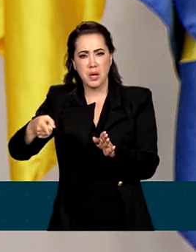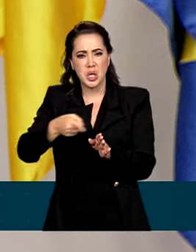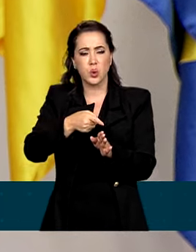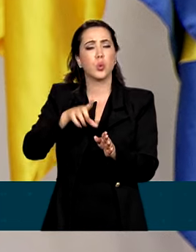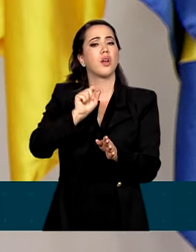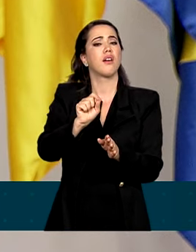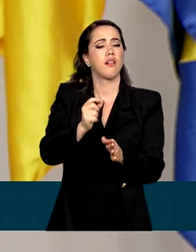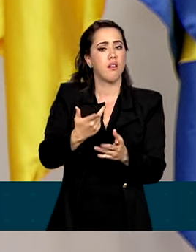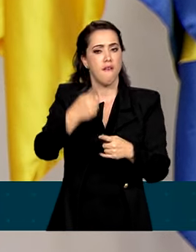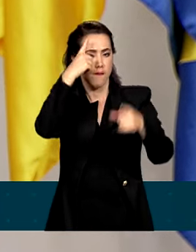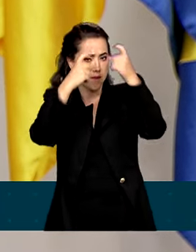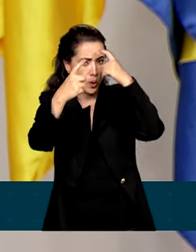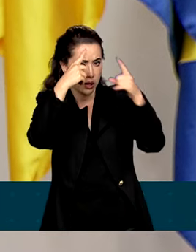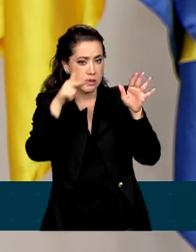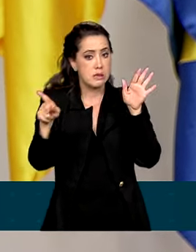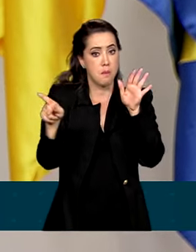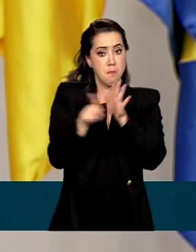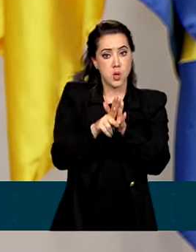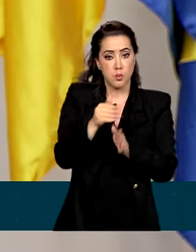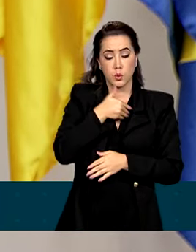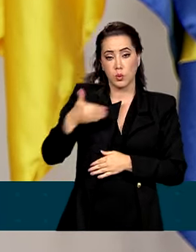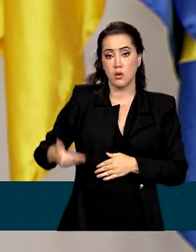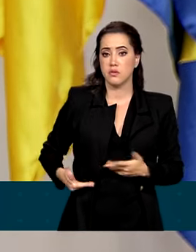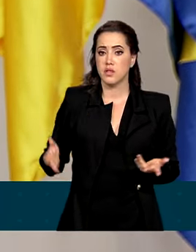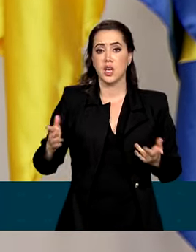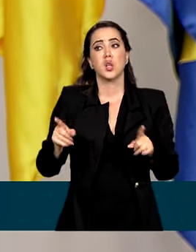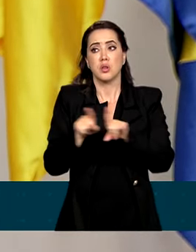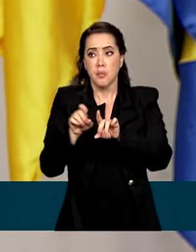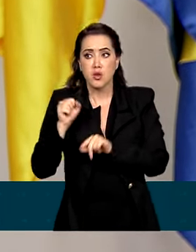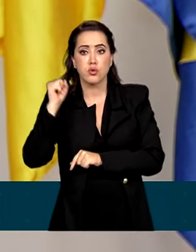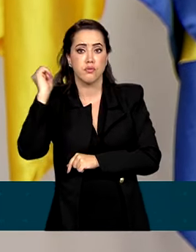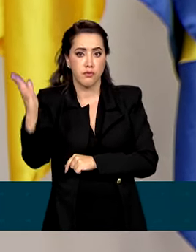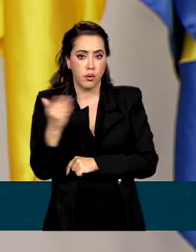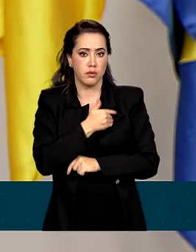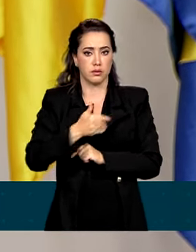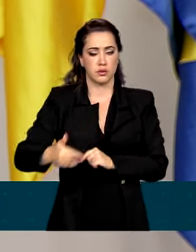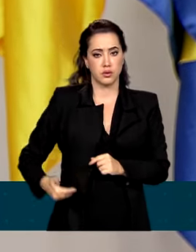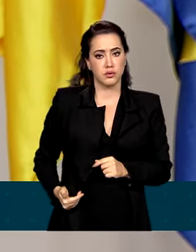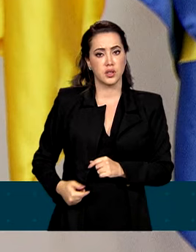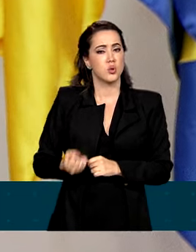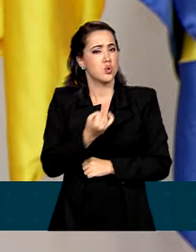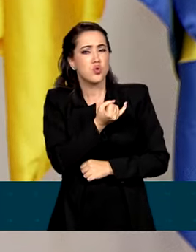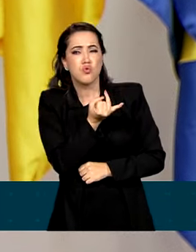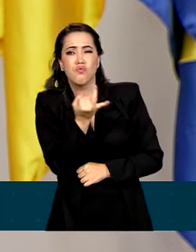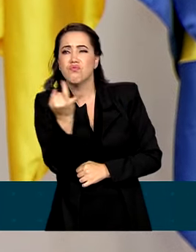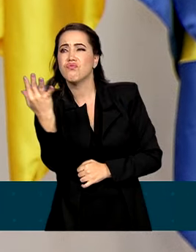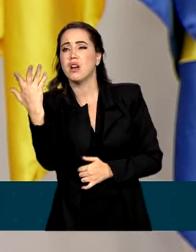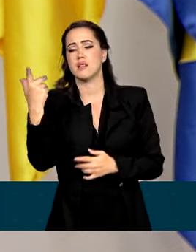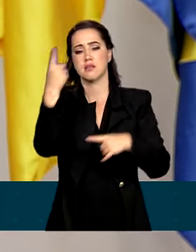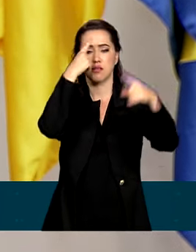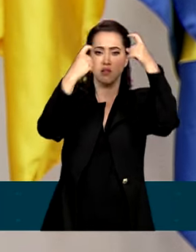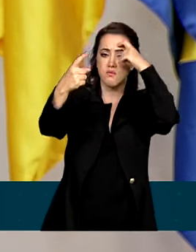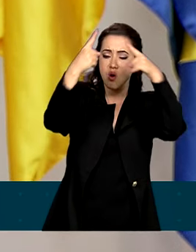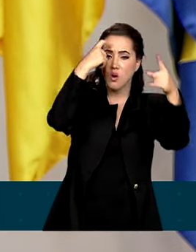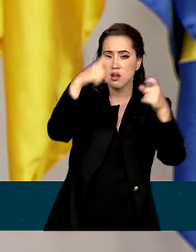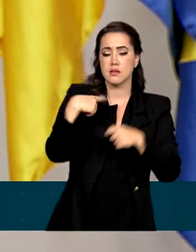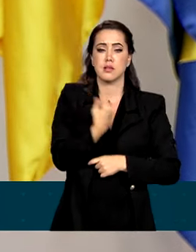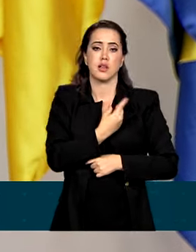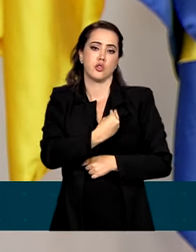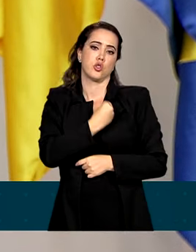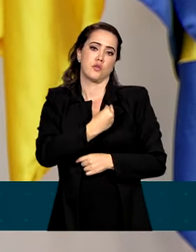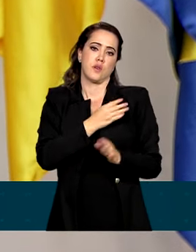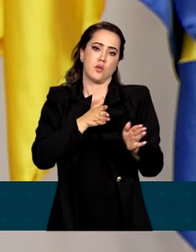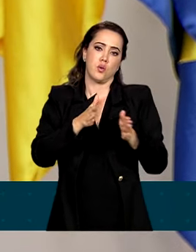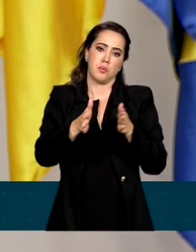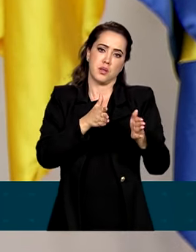institucionais e não institucionais, das mais variadas que vivemos no